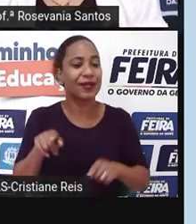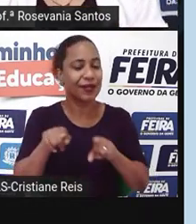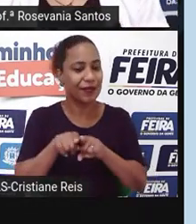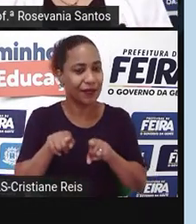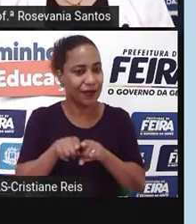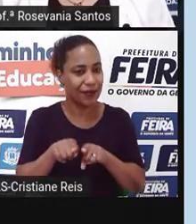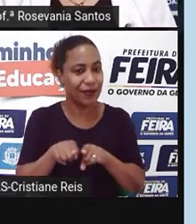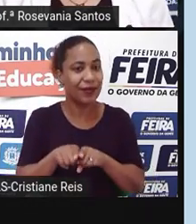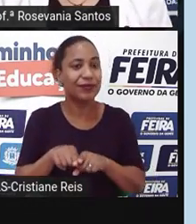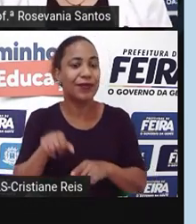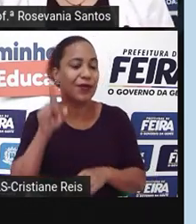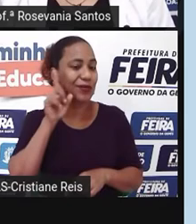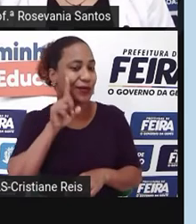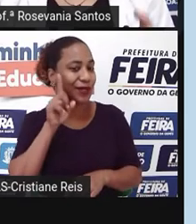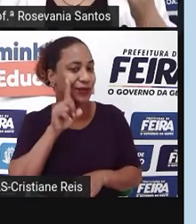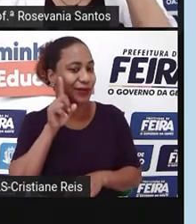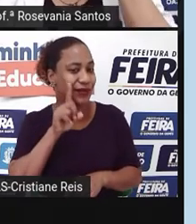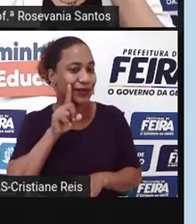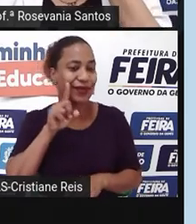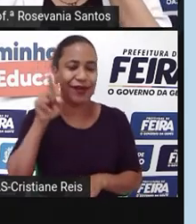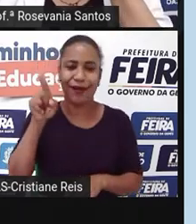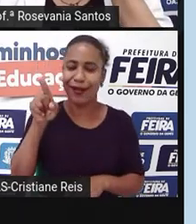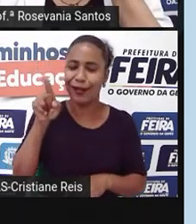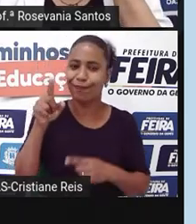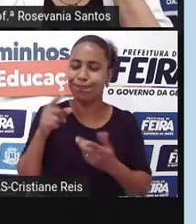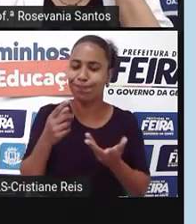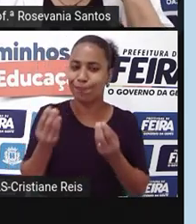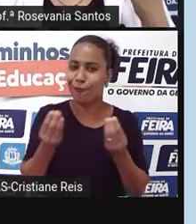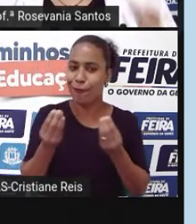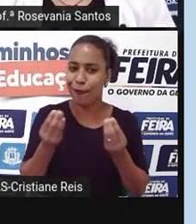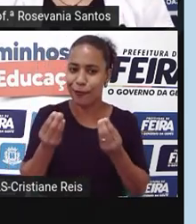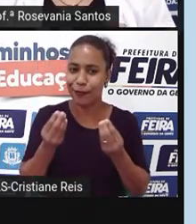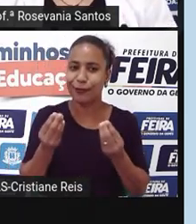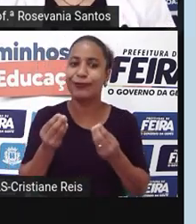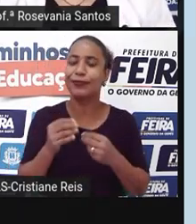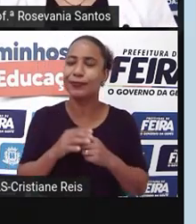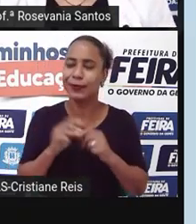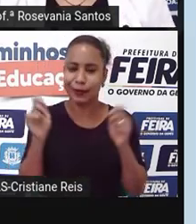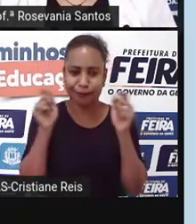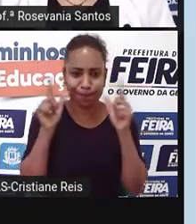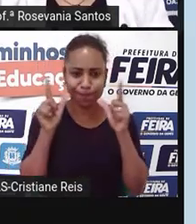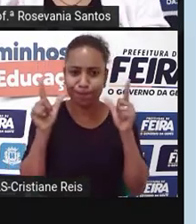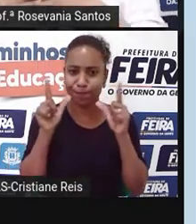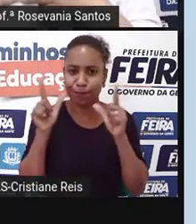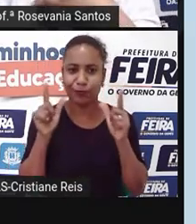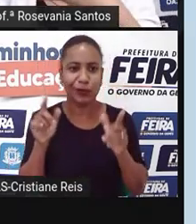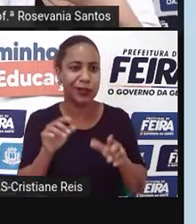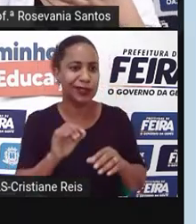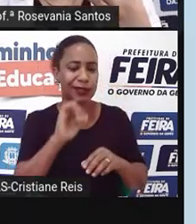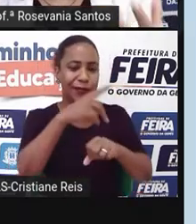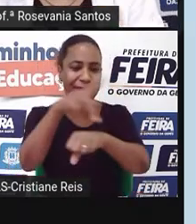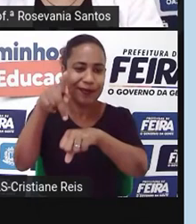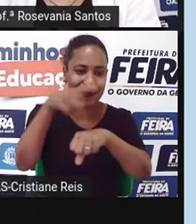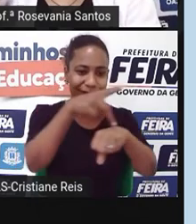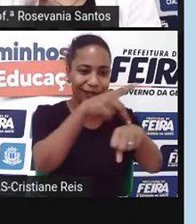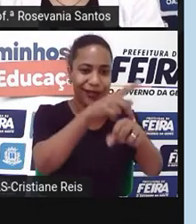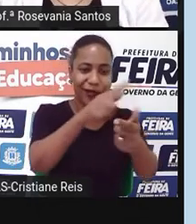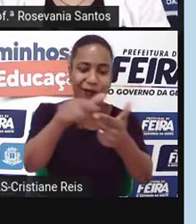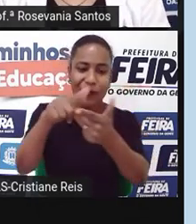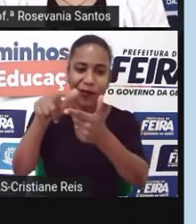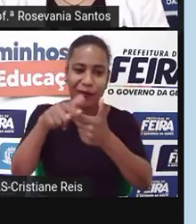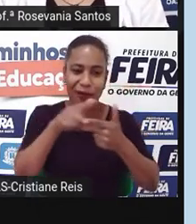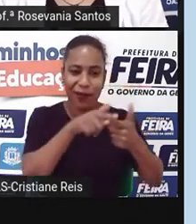também não é muito bom para o mercado internacional, principalmente para os Estados Unidos que estão acostumados a qualquer sinal de